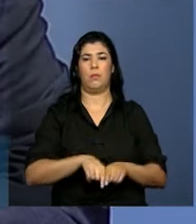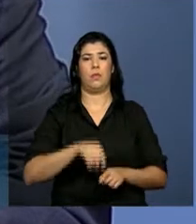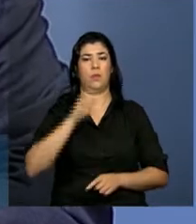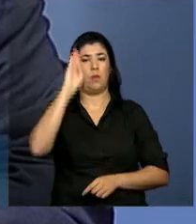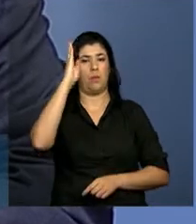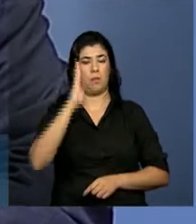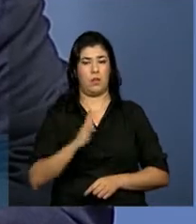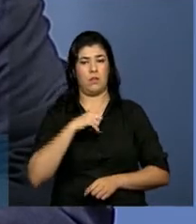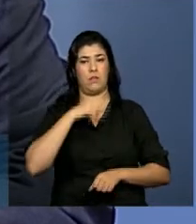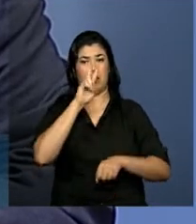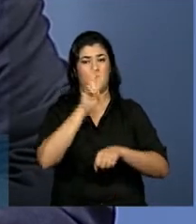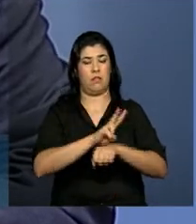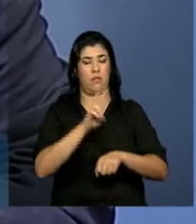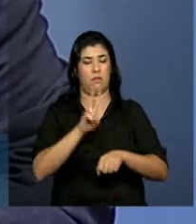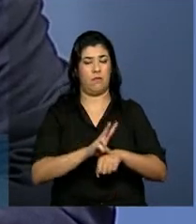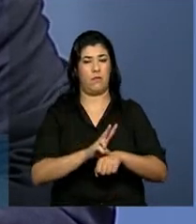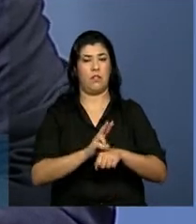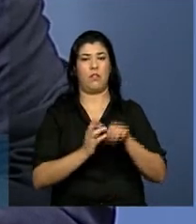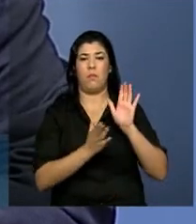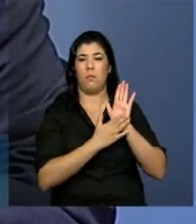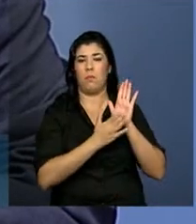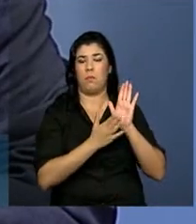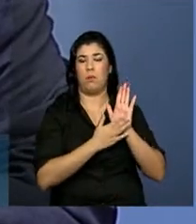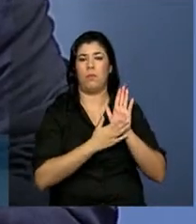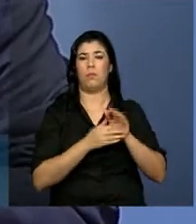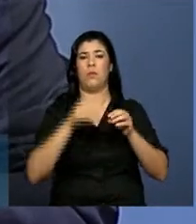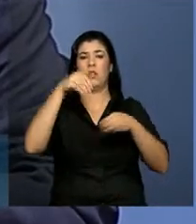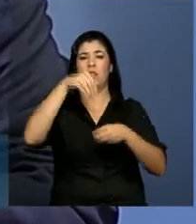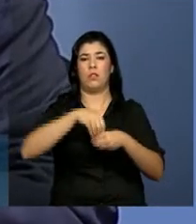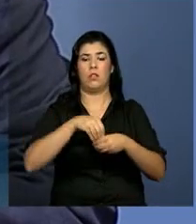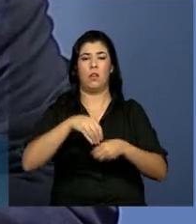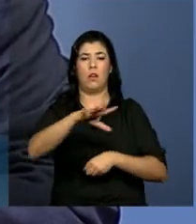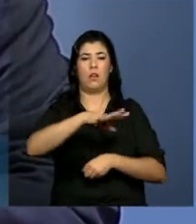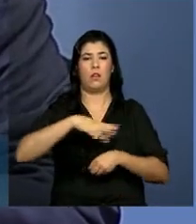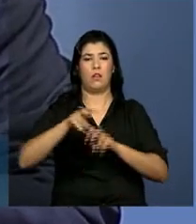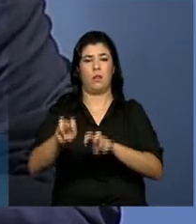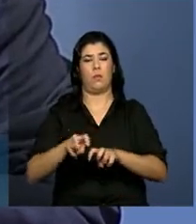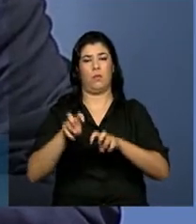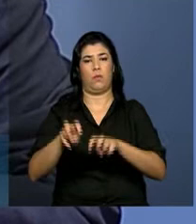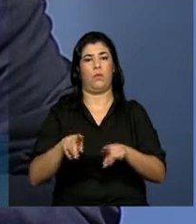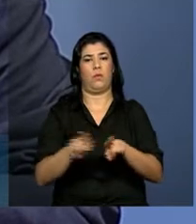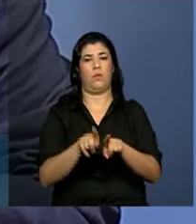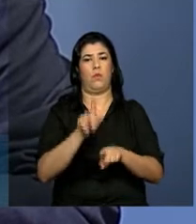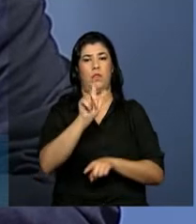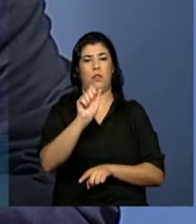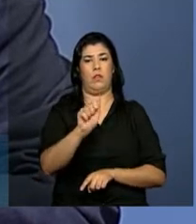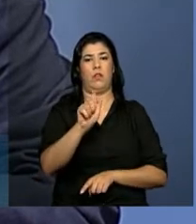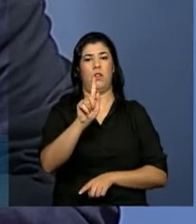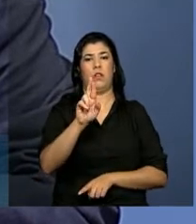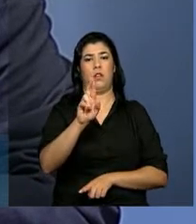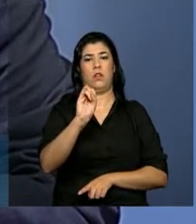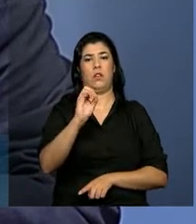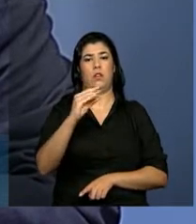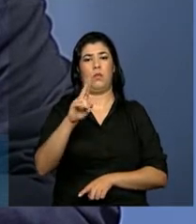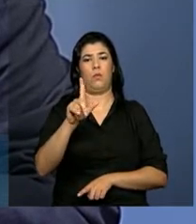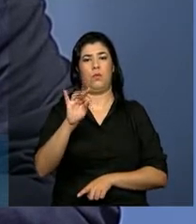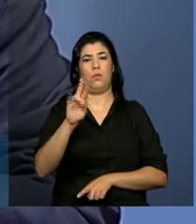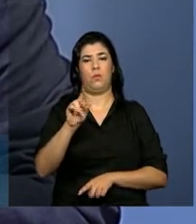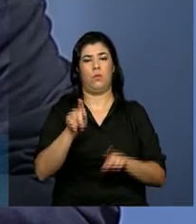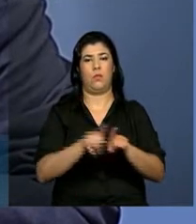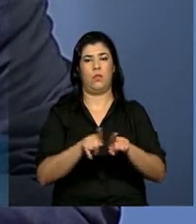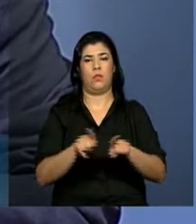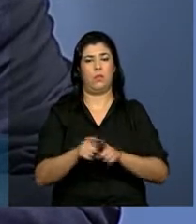que nos são importantes e caras na área de agricultura, mas também em serviços e bens